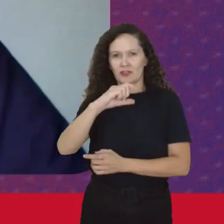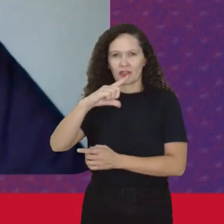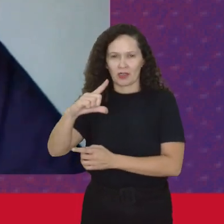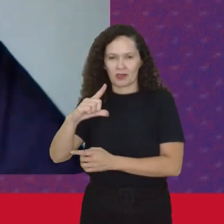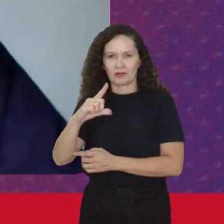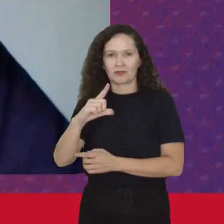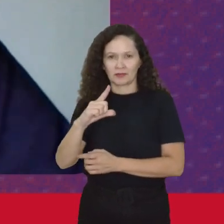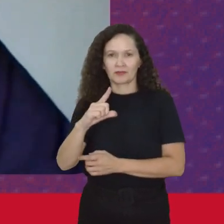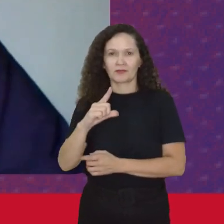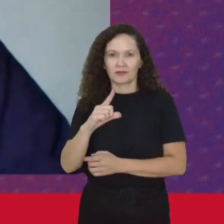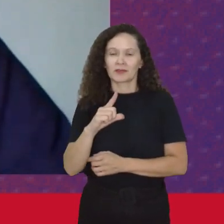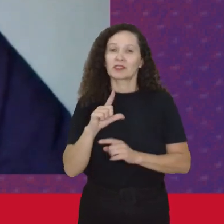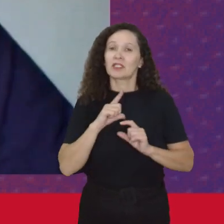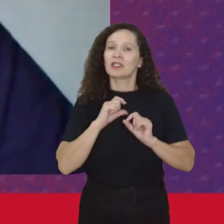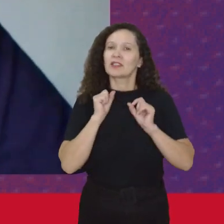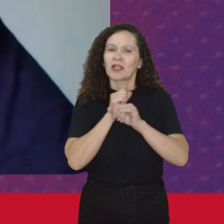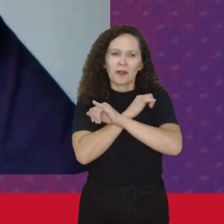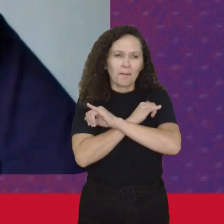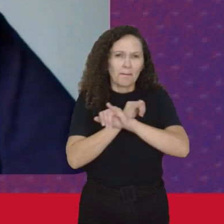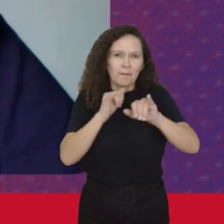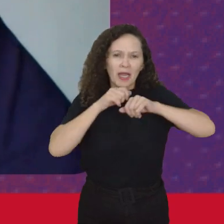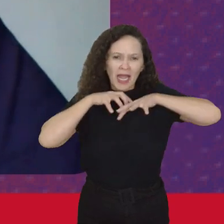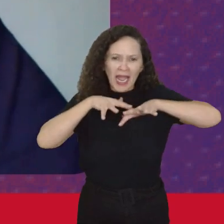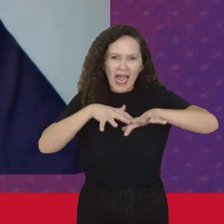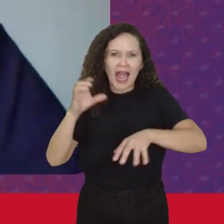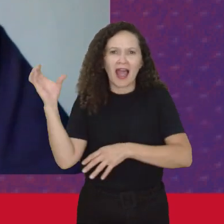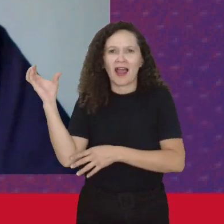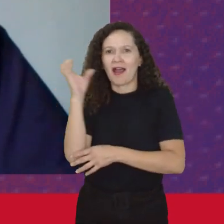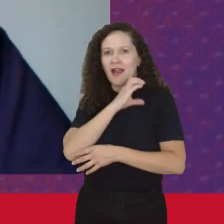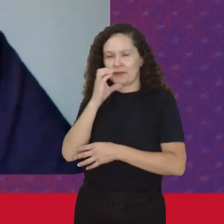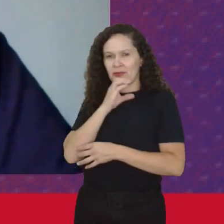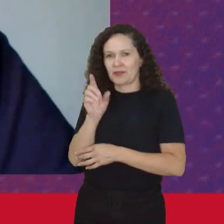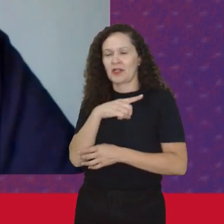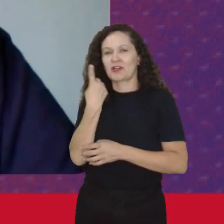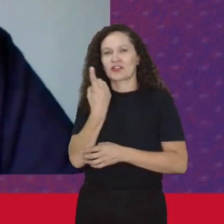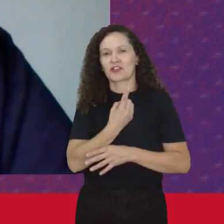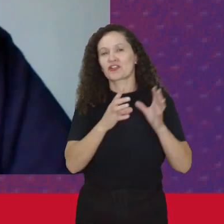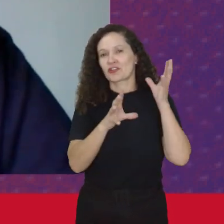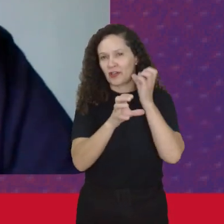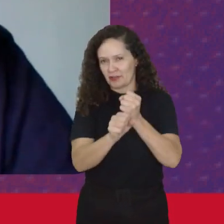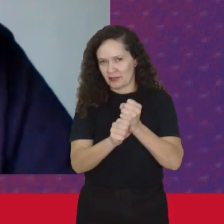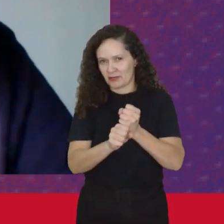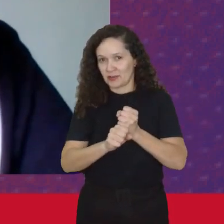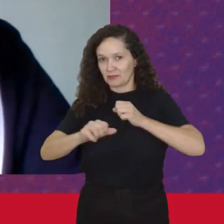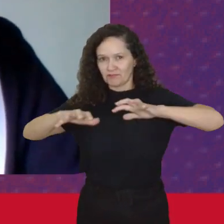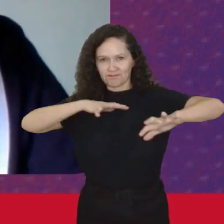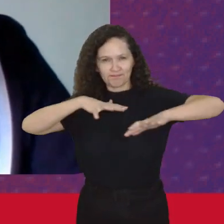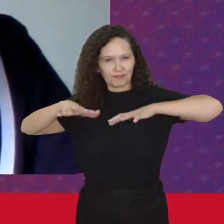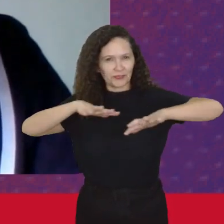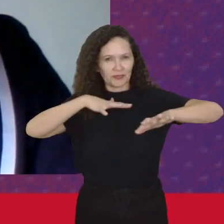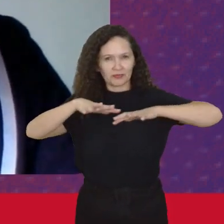caracterizado De forma muito Muito rápida A gente pode dizer Que foi aquele movimento Que